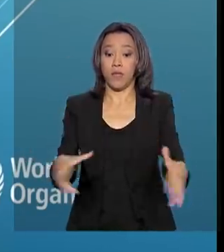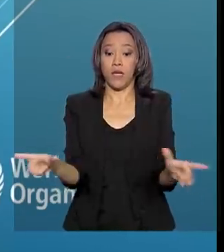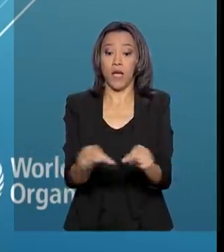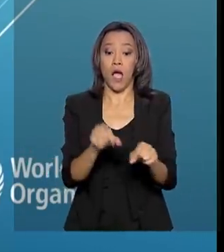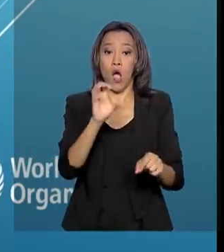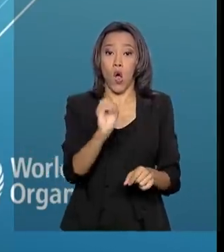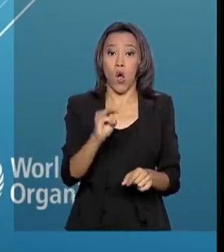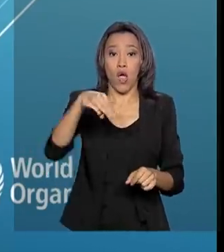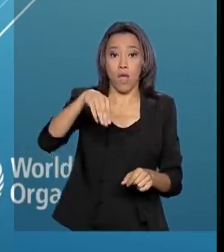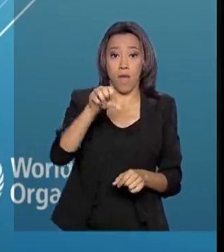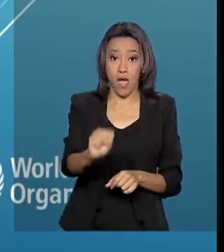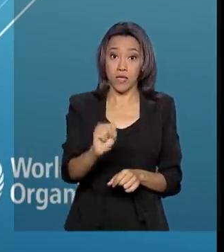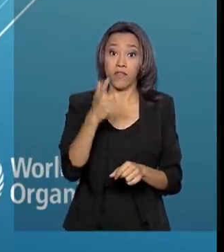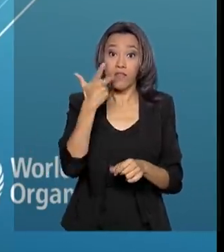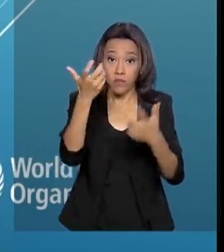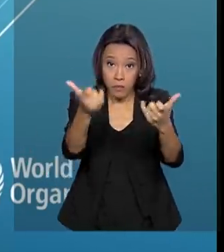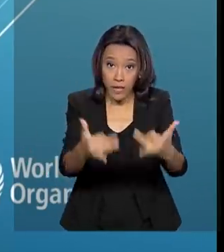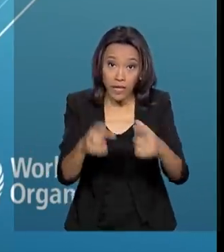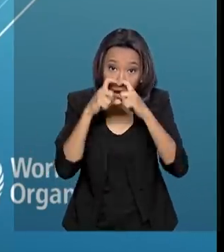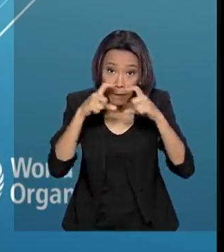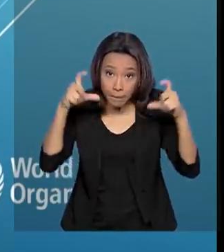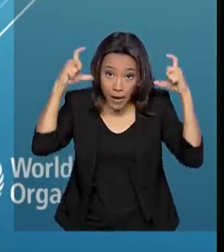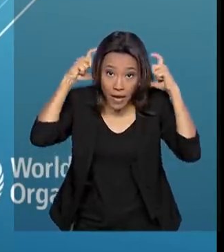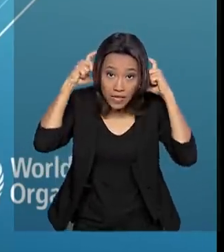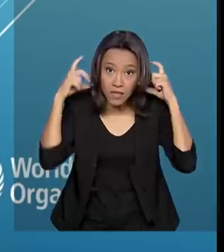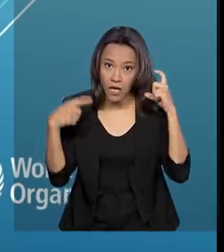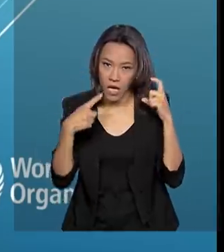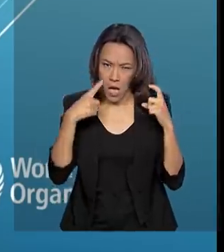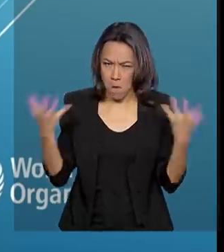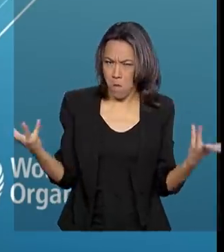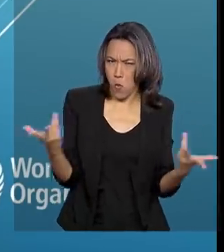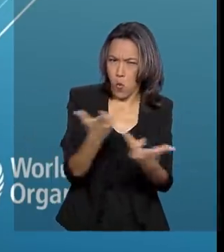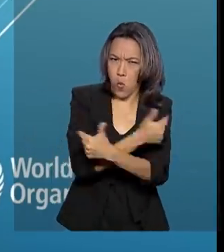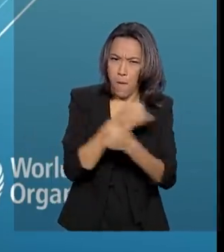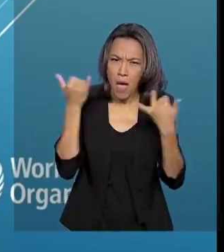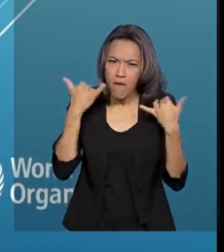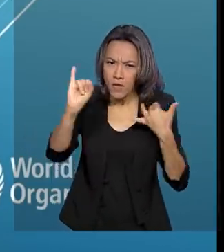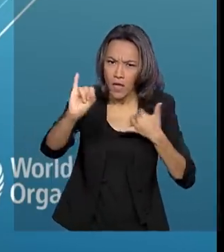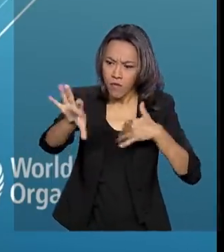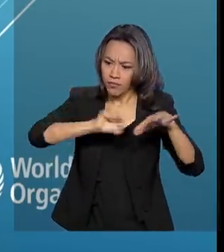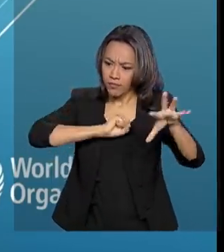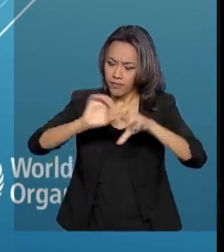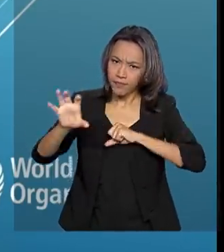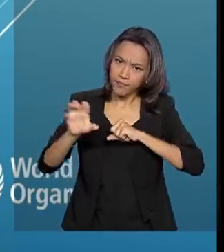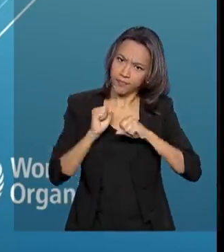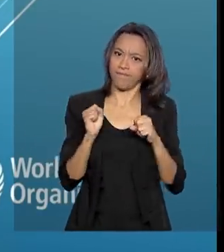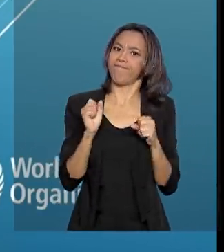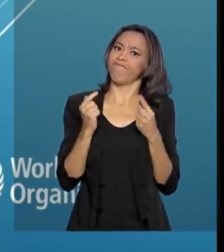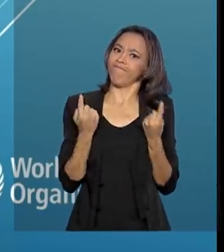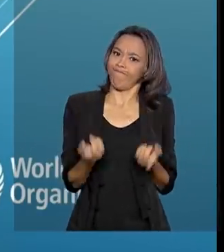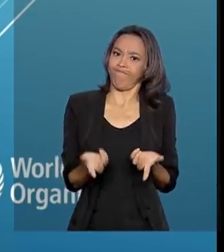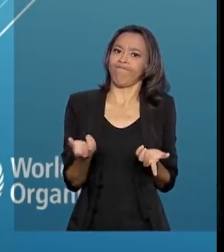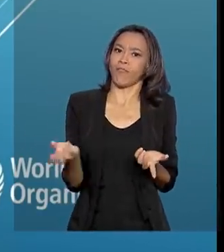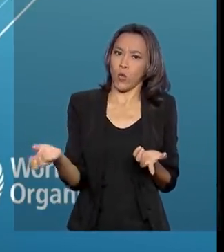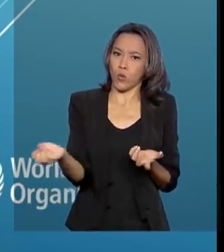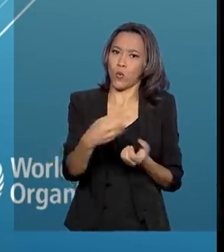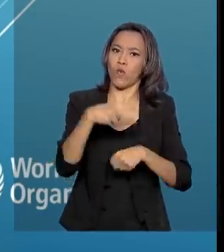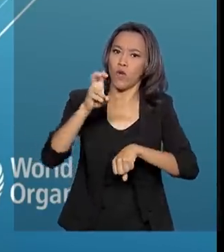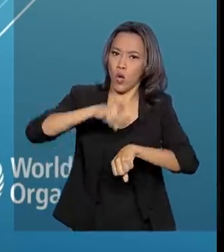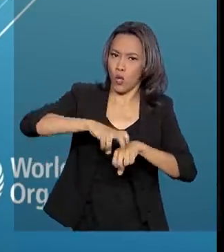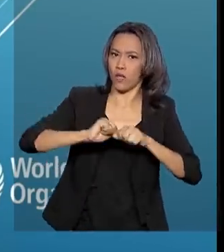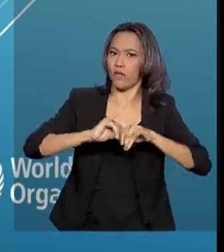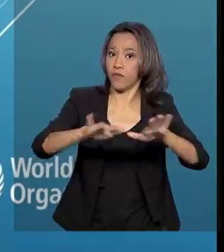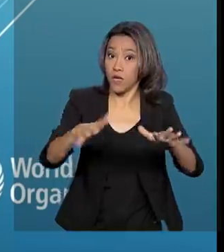da Saúde, a máscara respiratória não é tão eficaz para evitar o contágio com o novo coronavírus. A